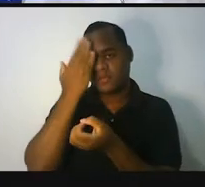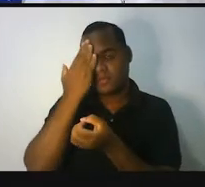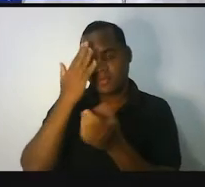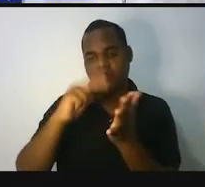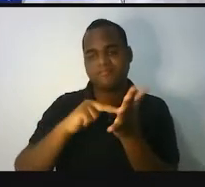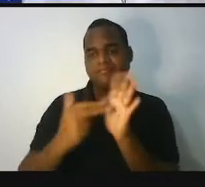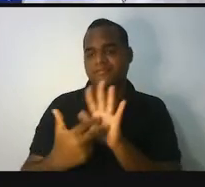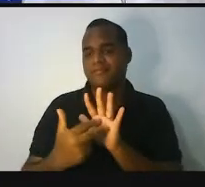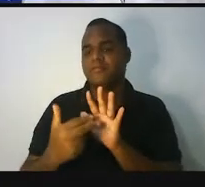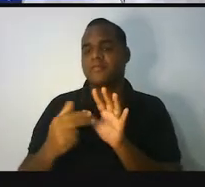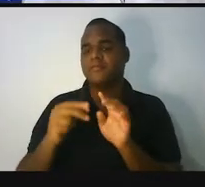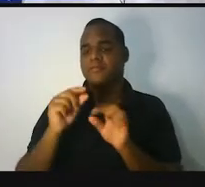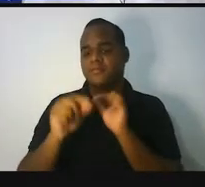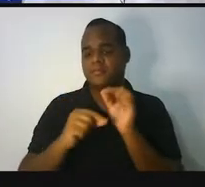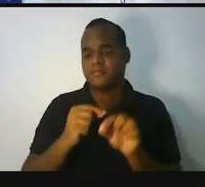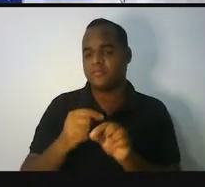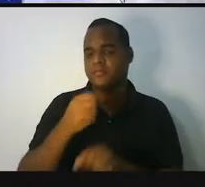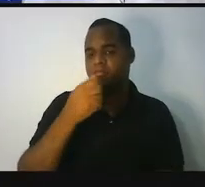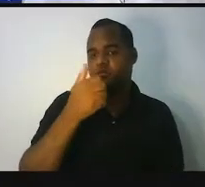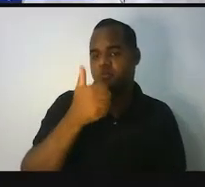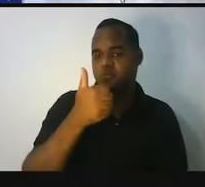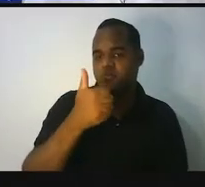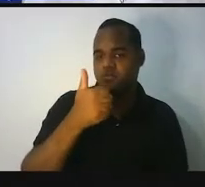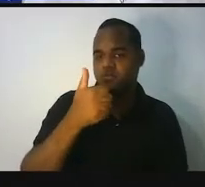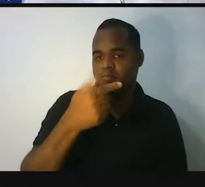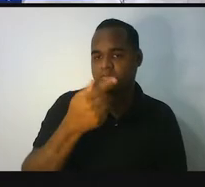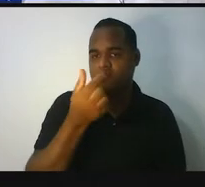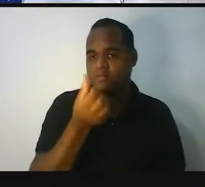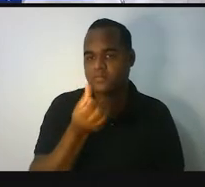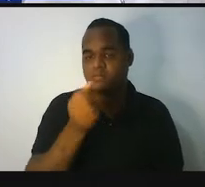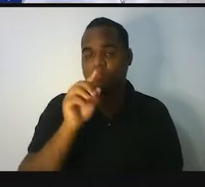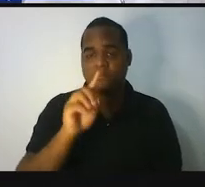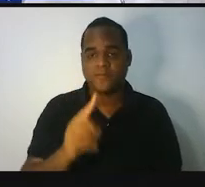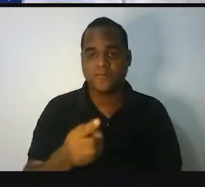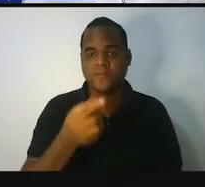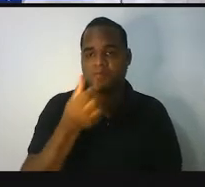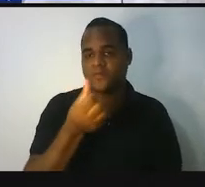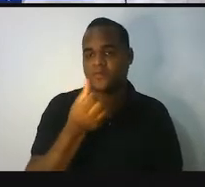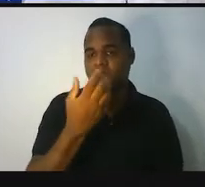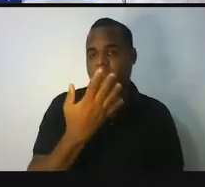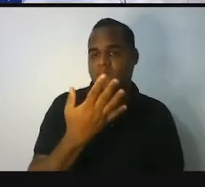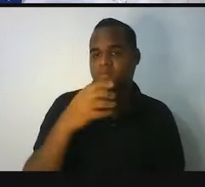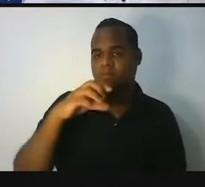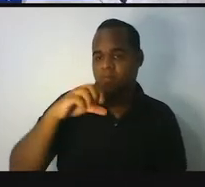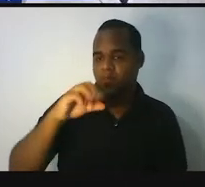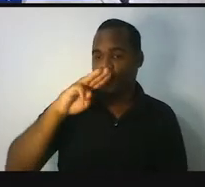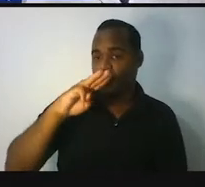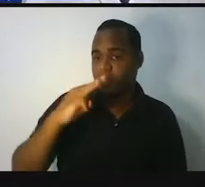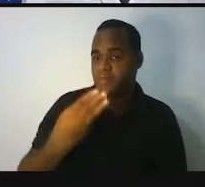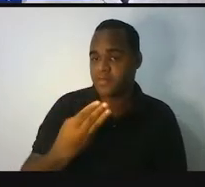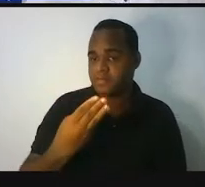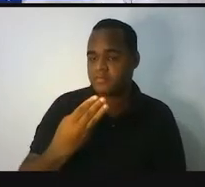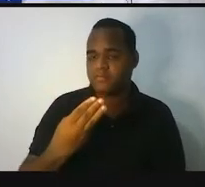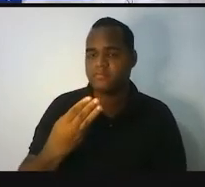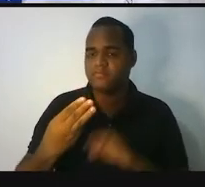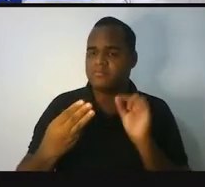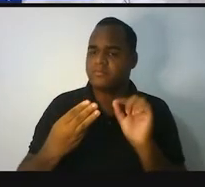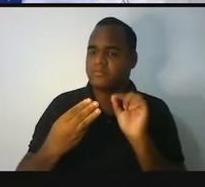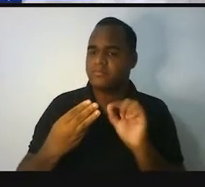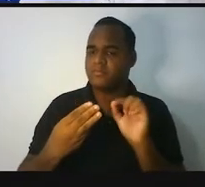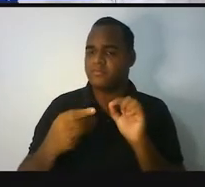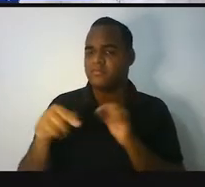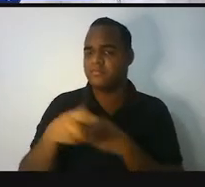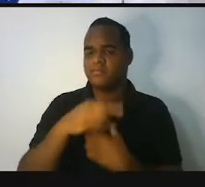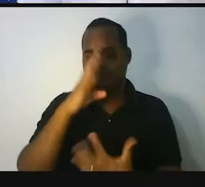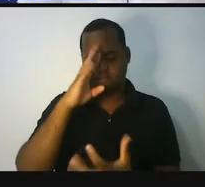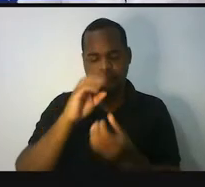176,649 milhões. O que é que